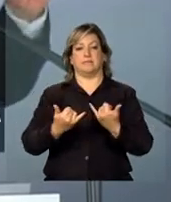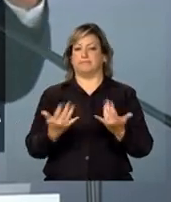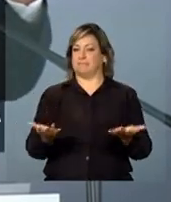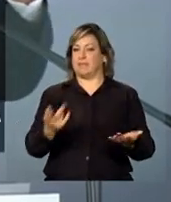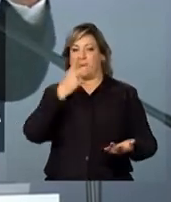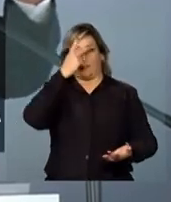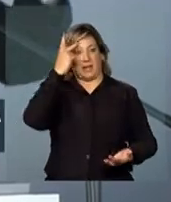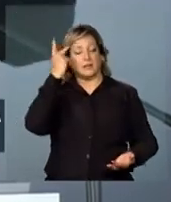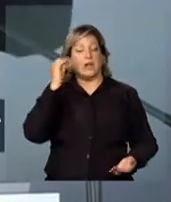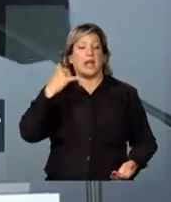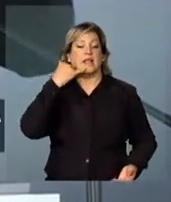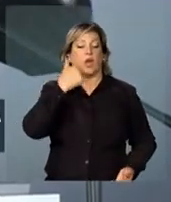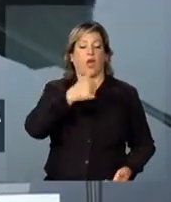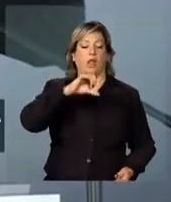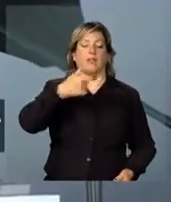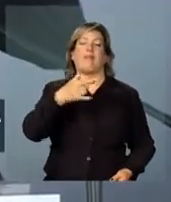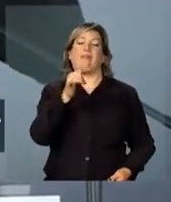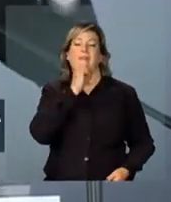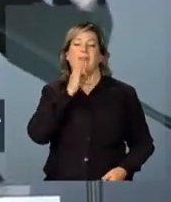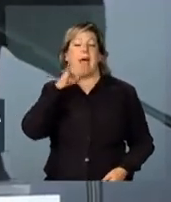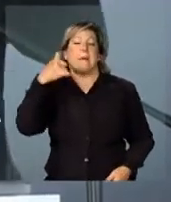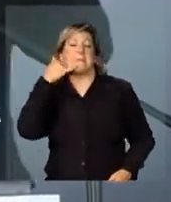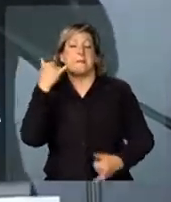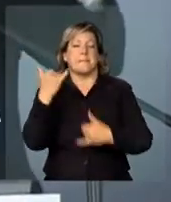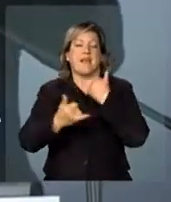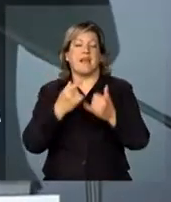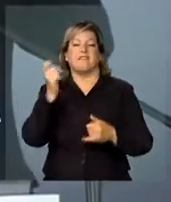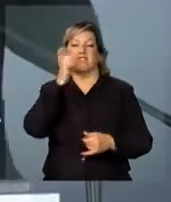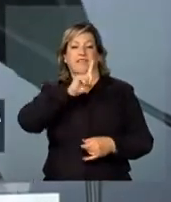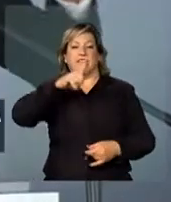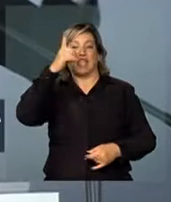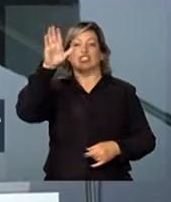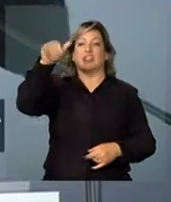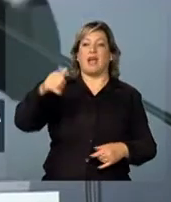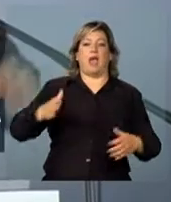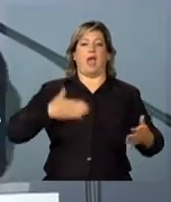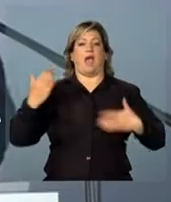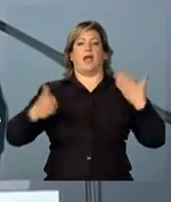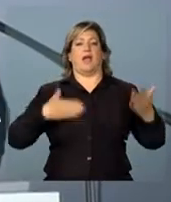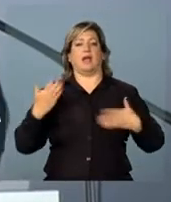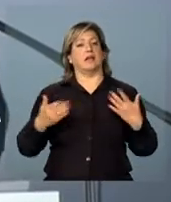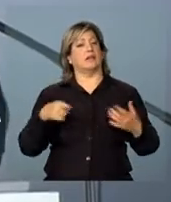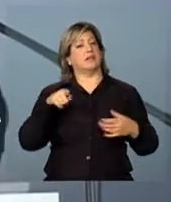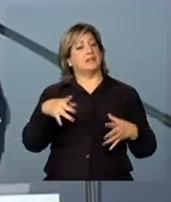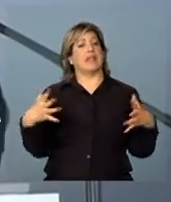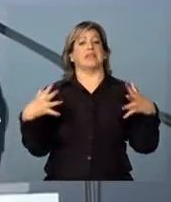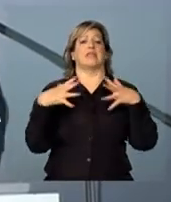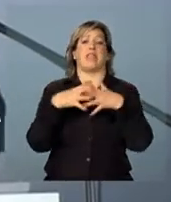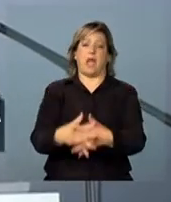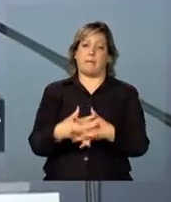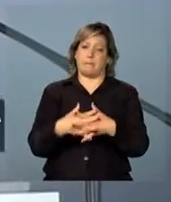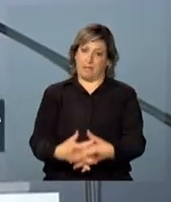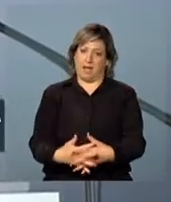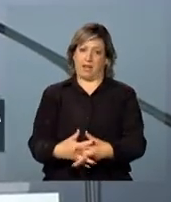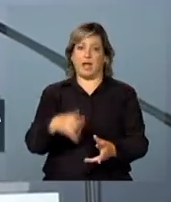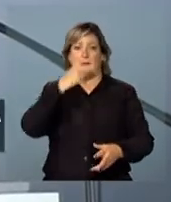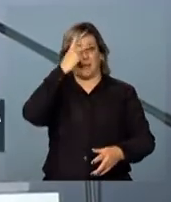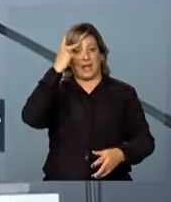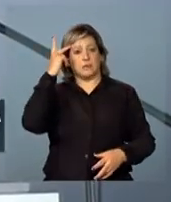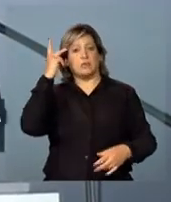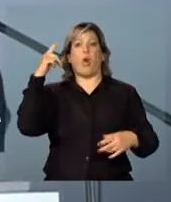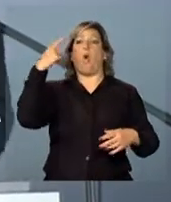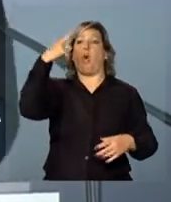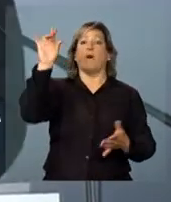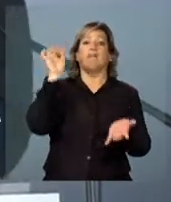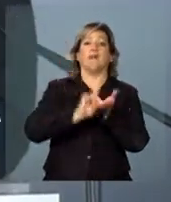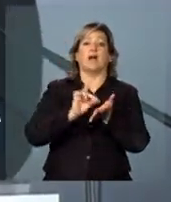trote para o SAMU pode estar impedindo que uma vida seja salva na nossa cidade de São Paulo, no nosso Estado e